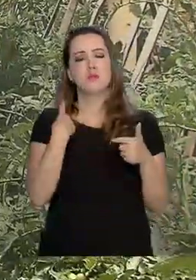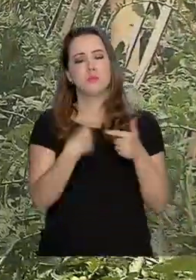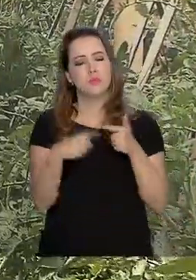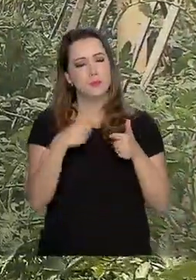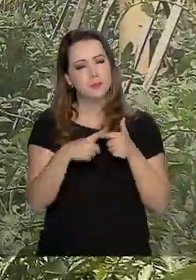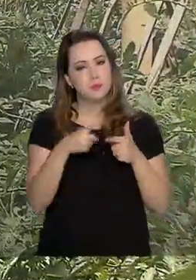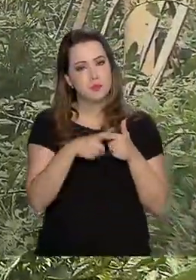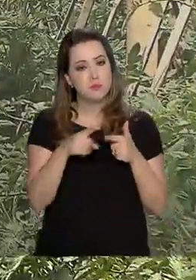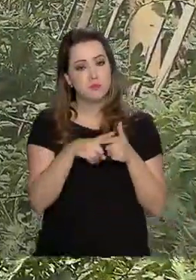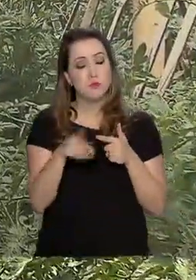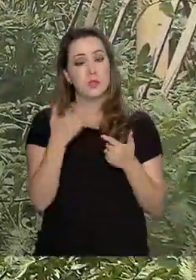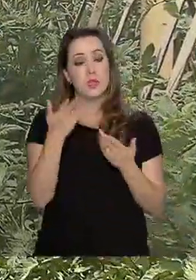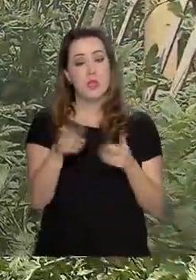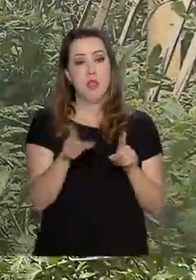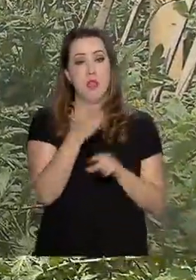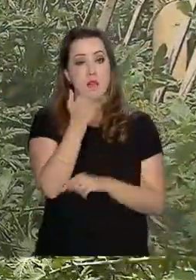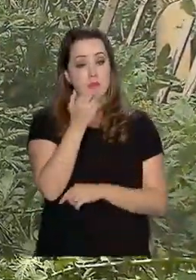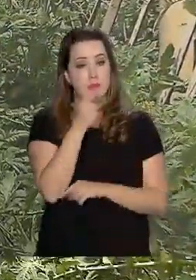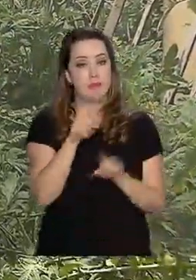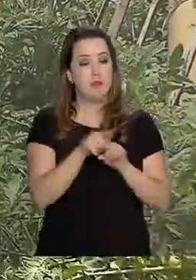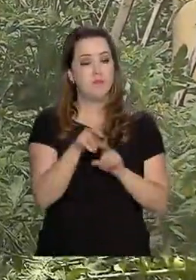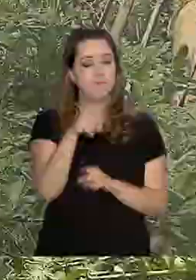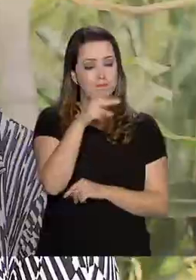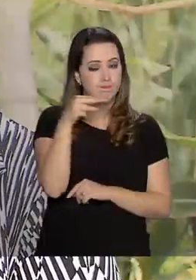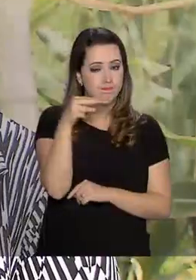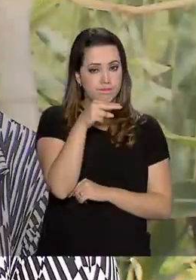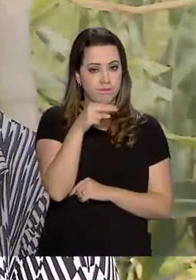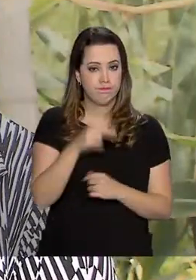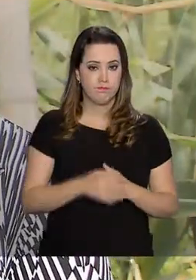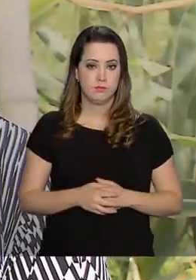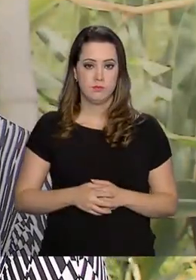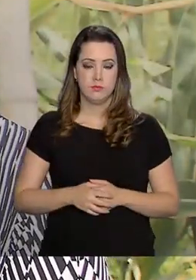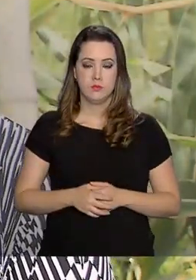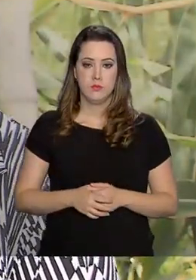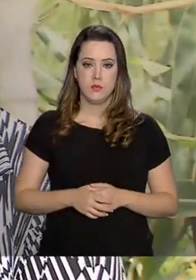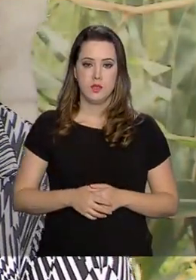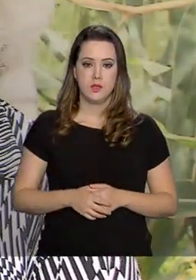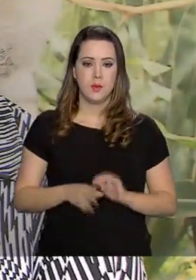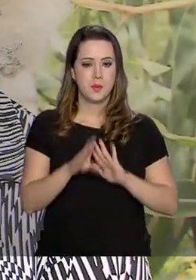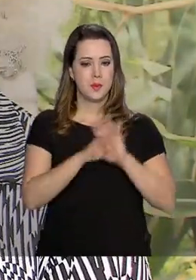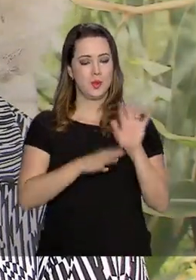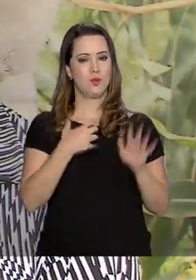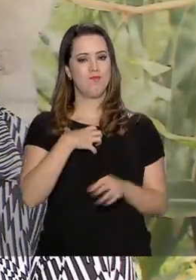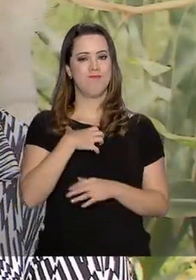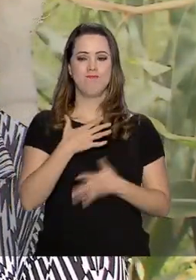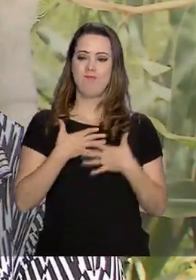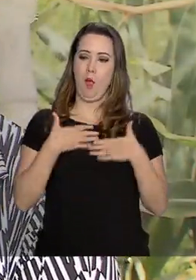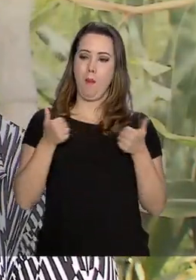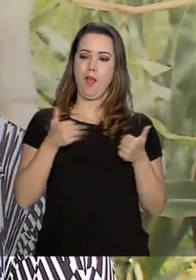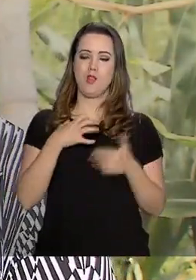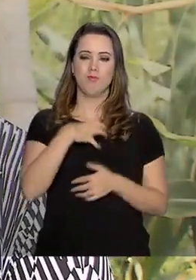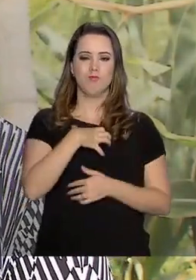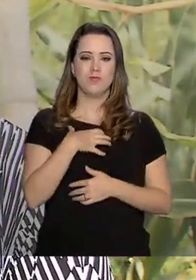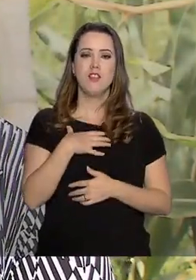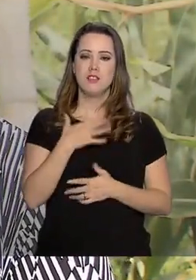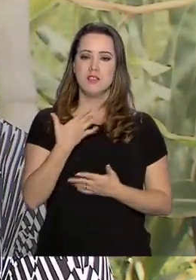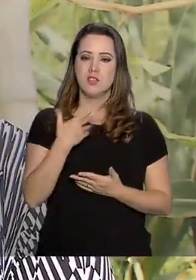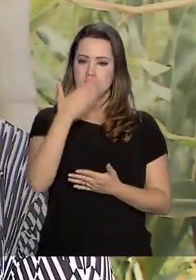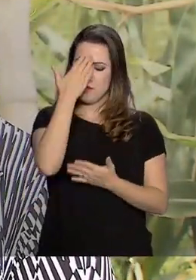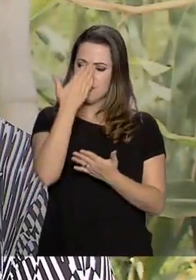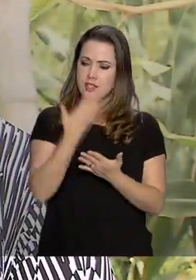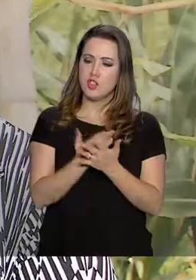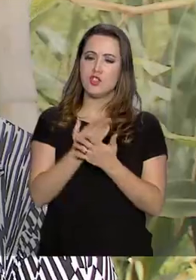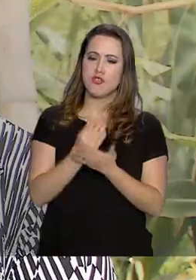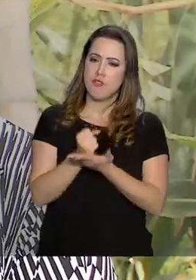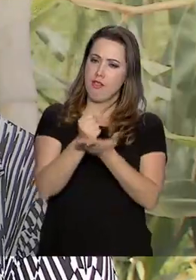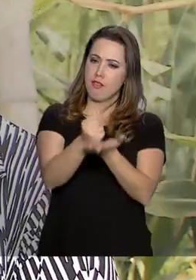de vulnerabilidade alimentar e nutricional. Com esse projeto a gente fica mais animado, Tem mais confiança de entregar, sabe?